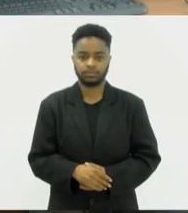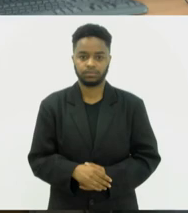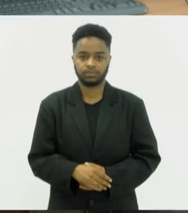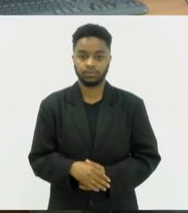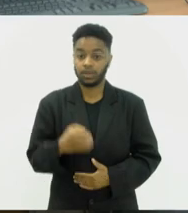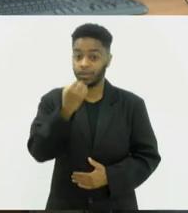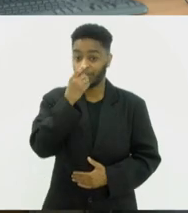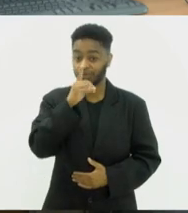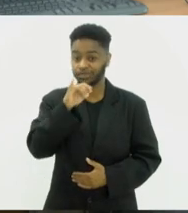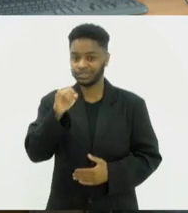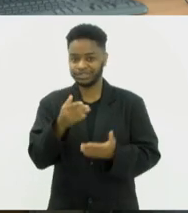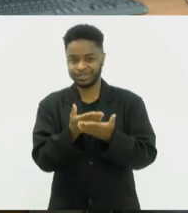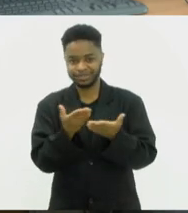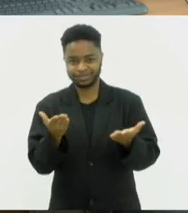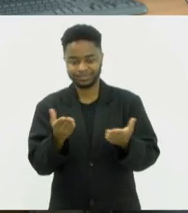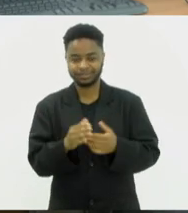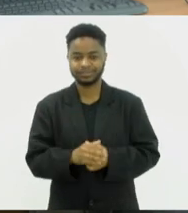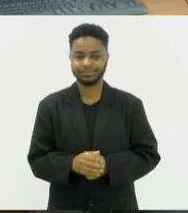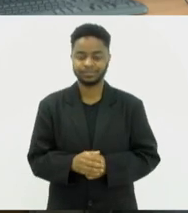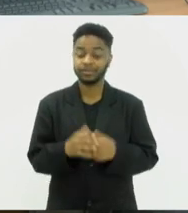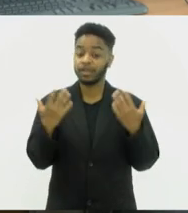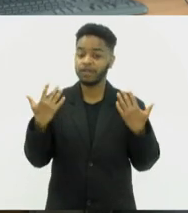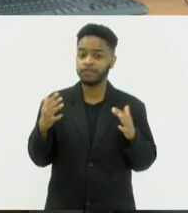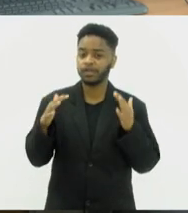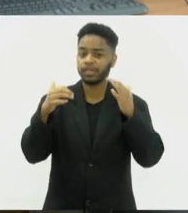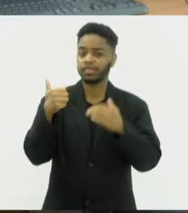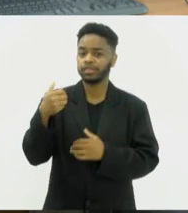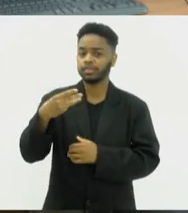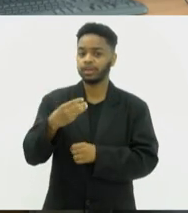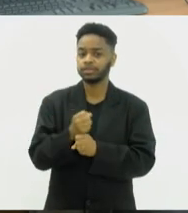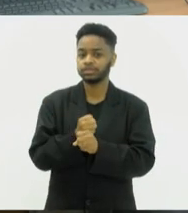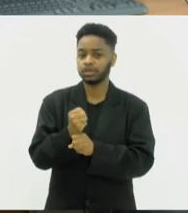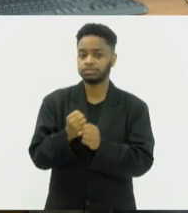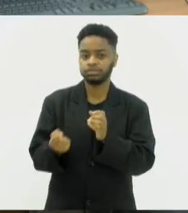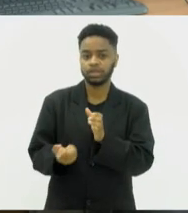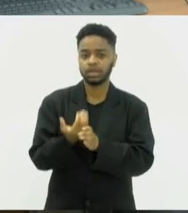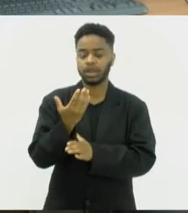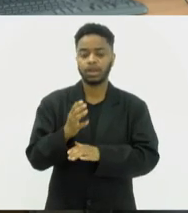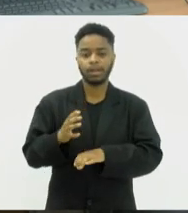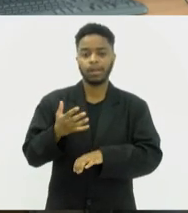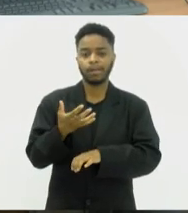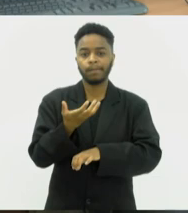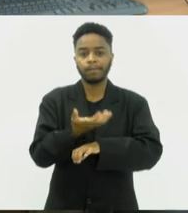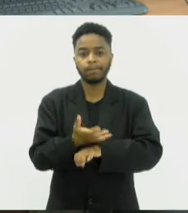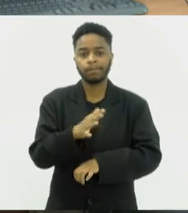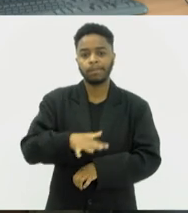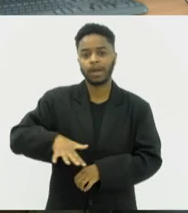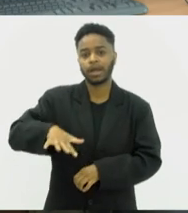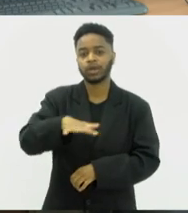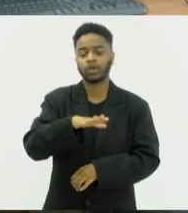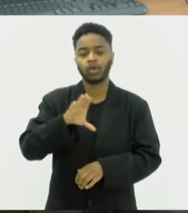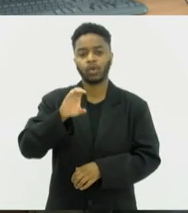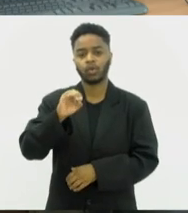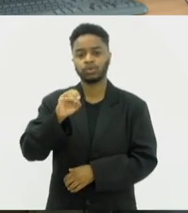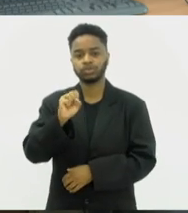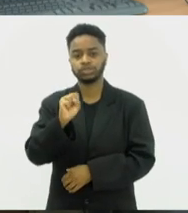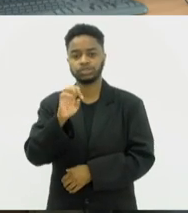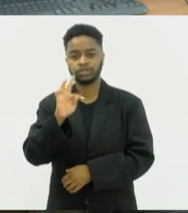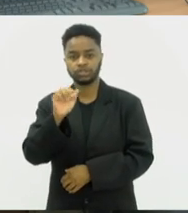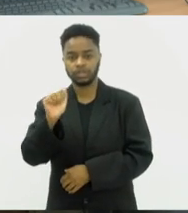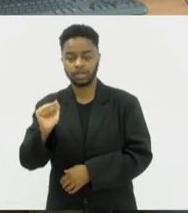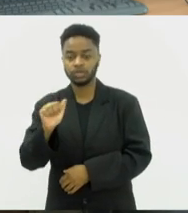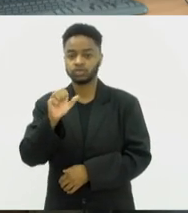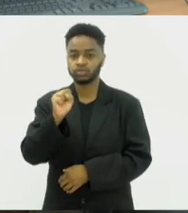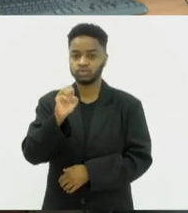Bom Dia Alerj, para comemorar os 13 anos de criação do Parque Estadual da Costa do Sol e os três anos da trilha